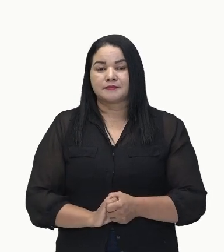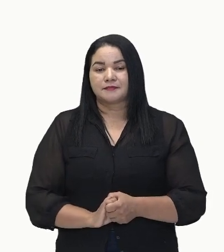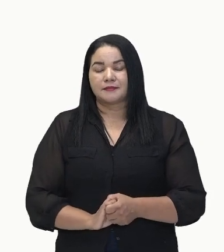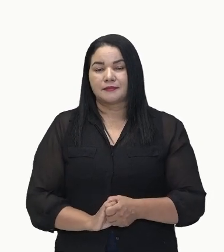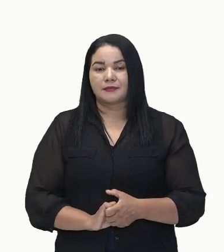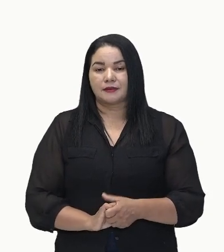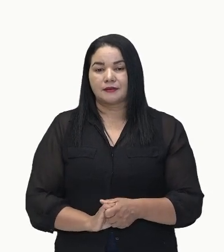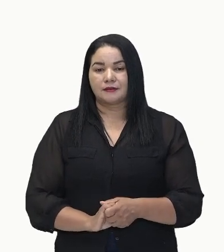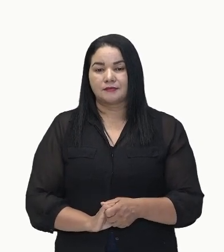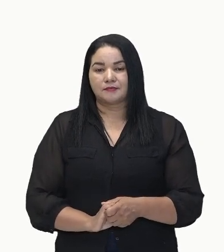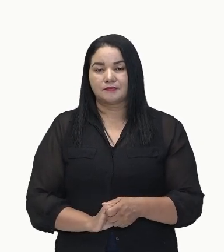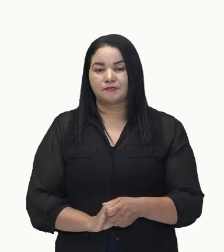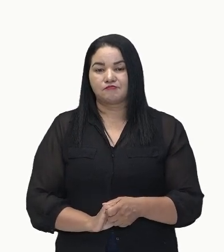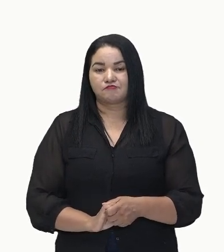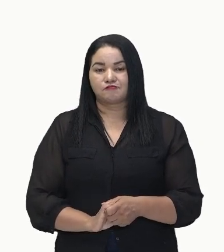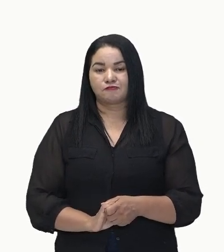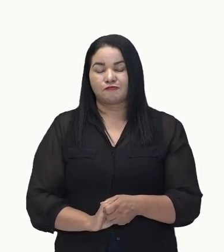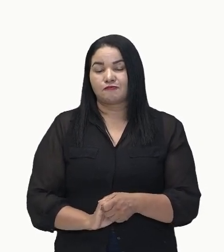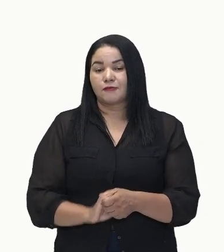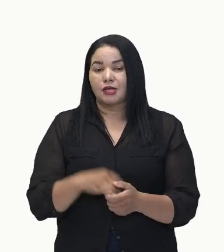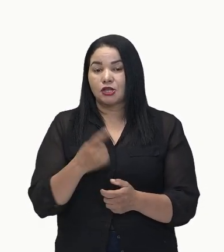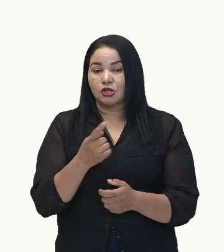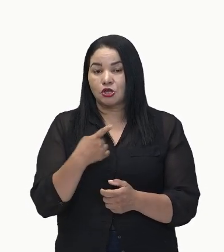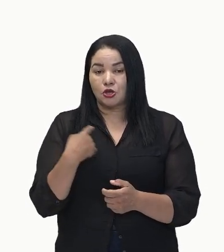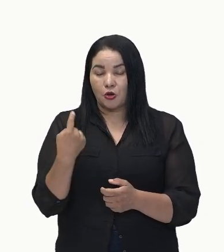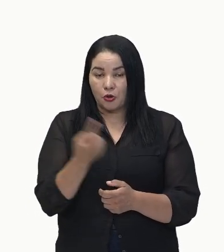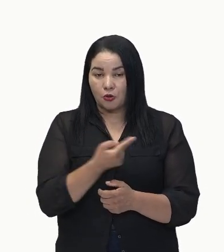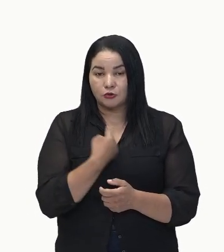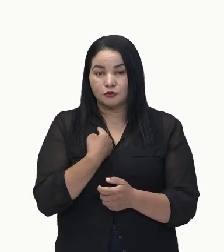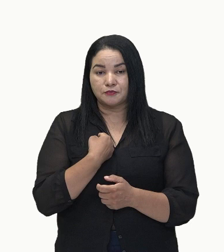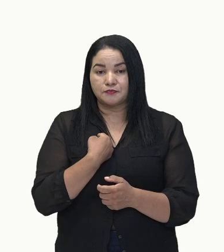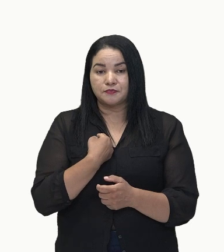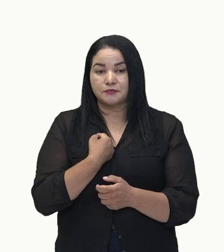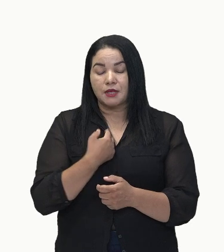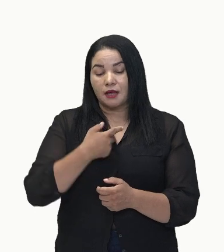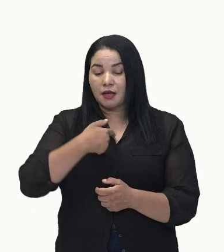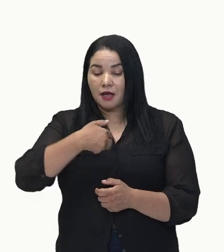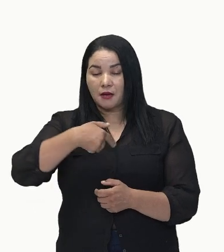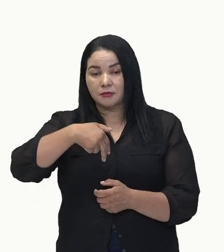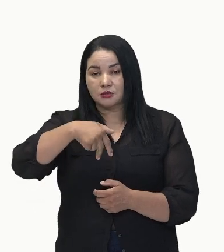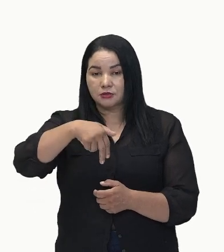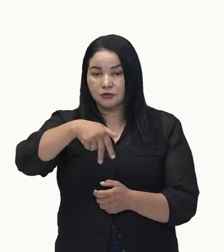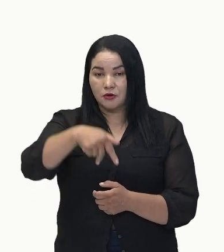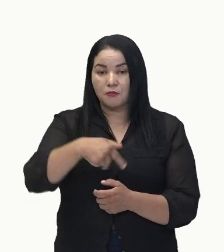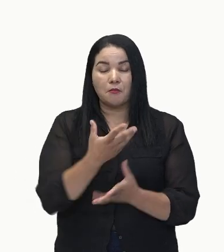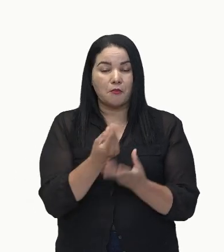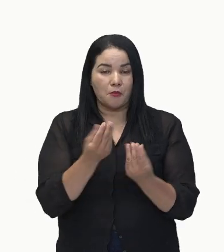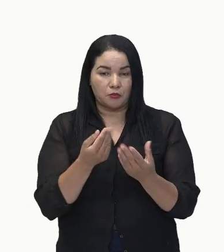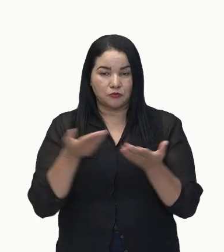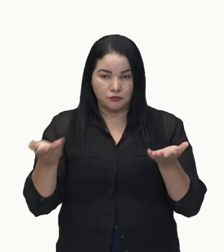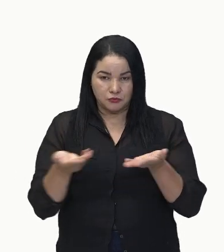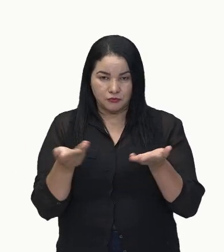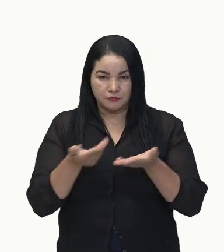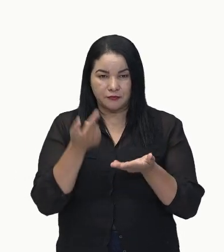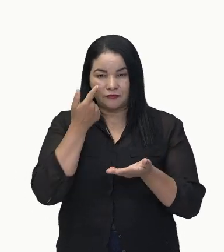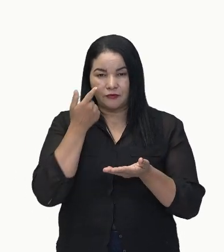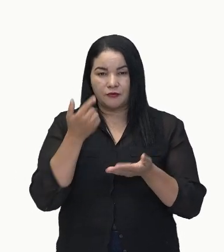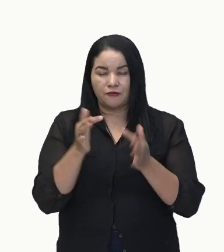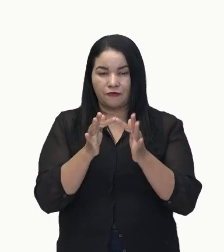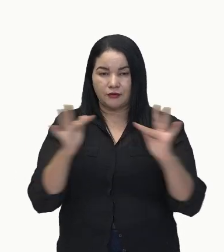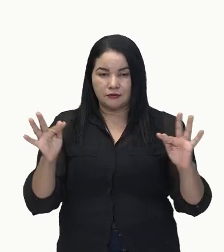aqui. Nós caminhamos muito hoje. Ó. Então, temos aqui. Nós caminhamos.